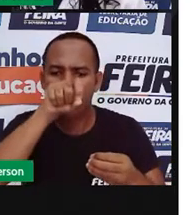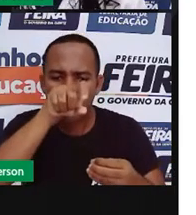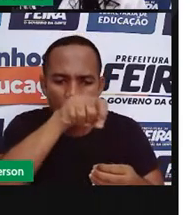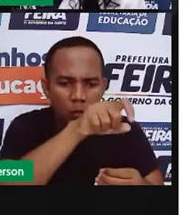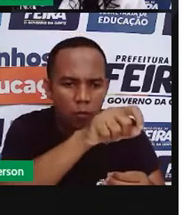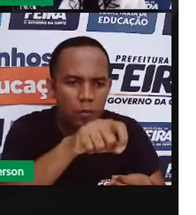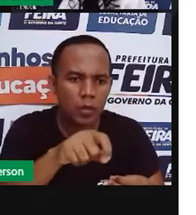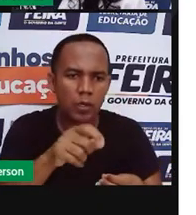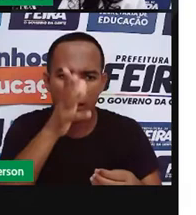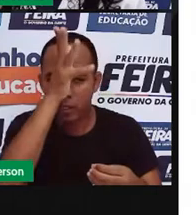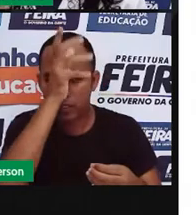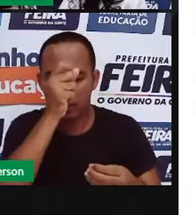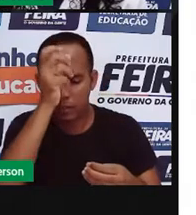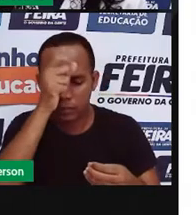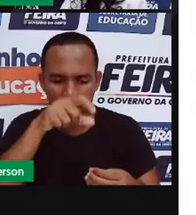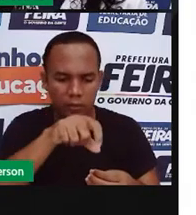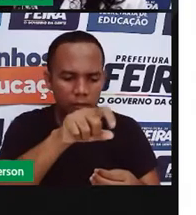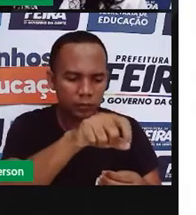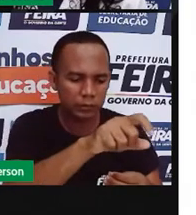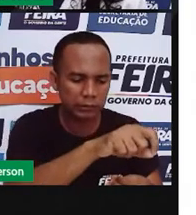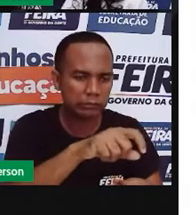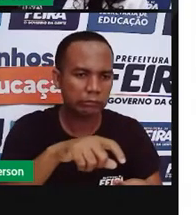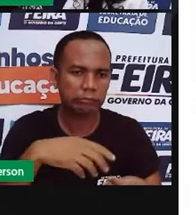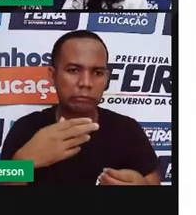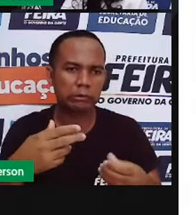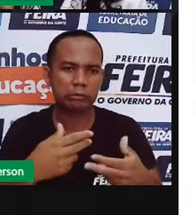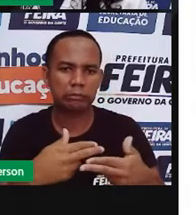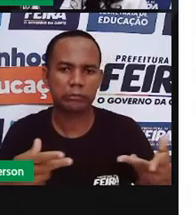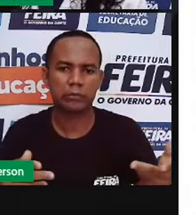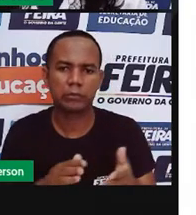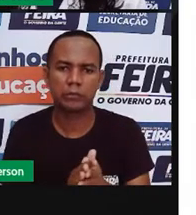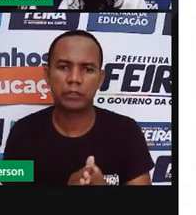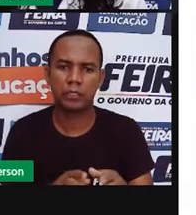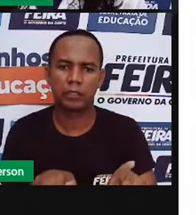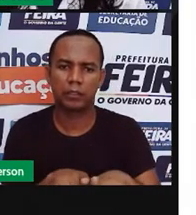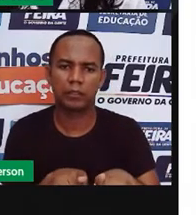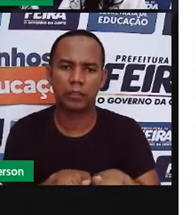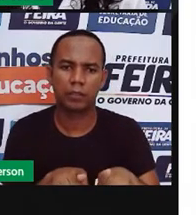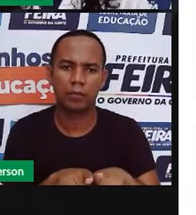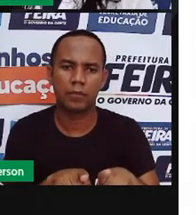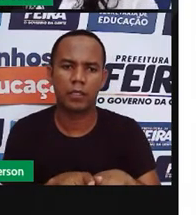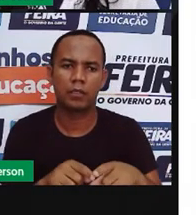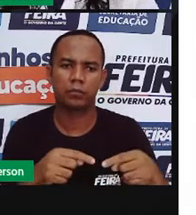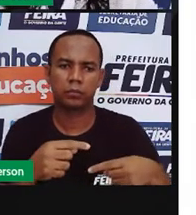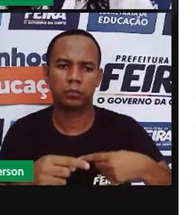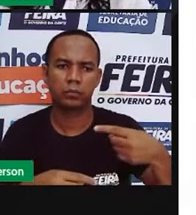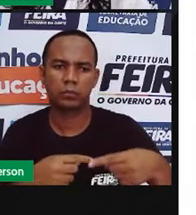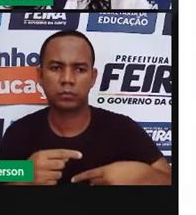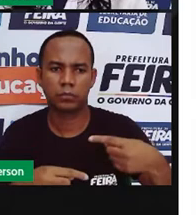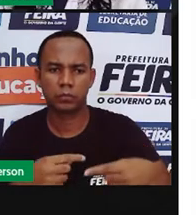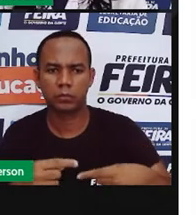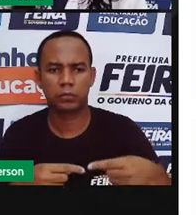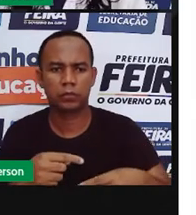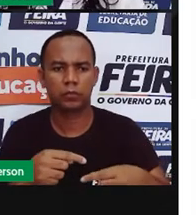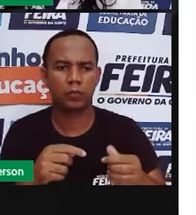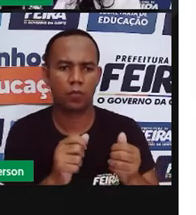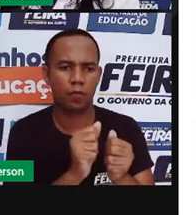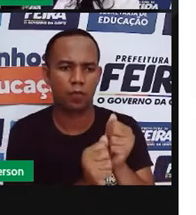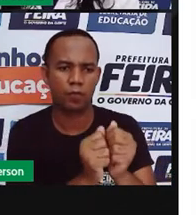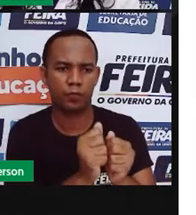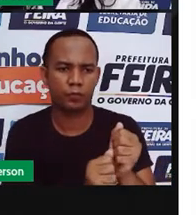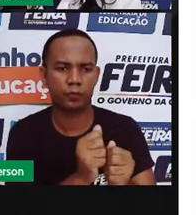sobre agricultura, nós vimos sobre o manejo, a rotação. Plantas feijão,